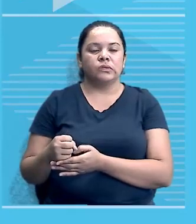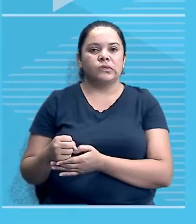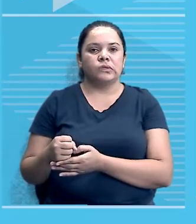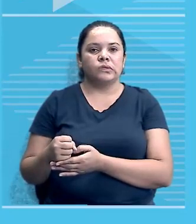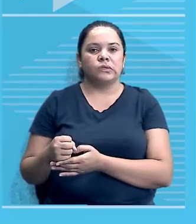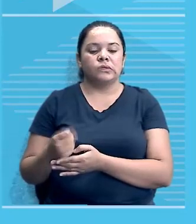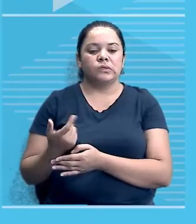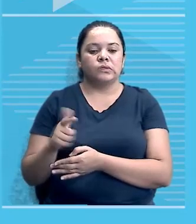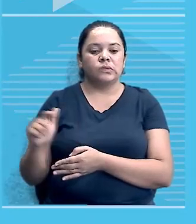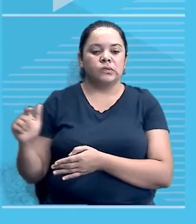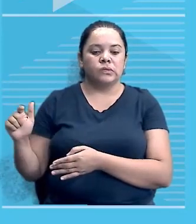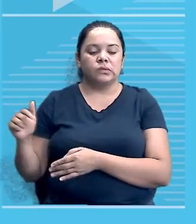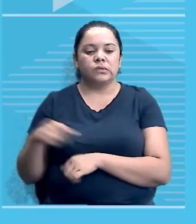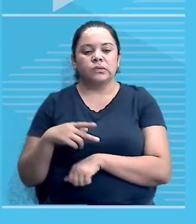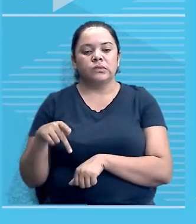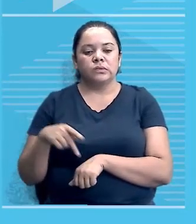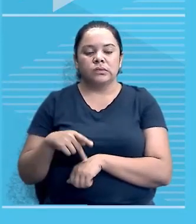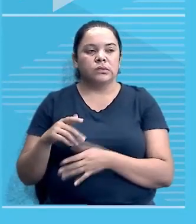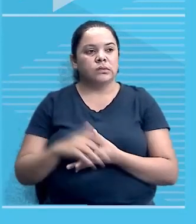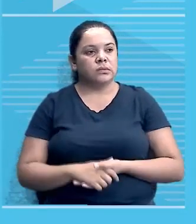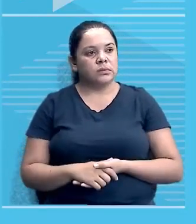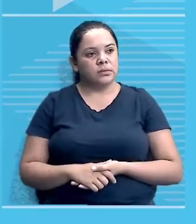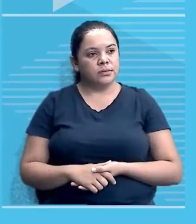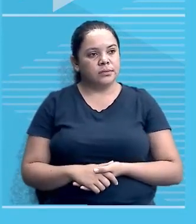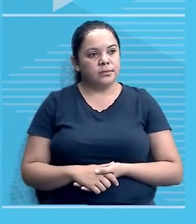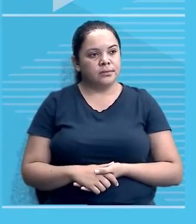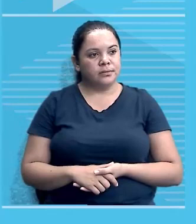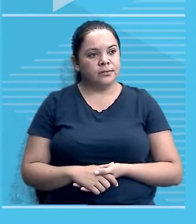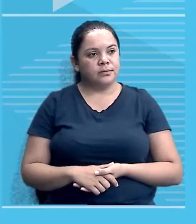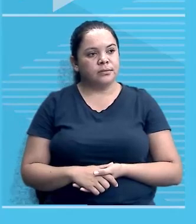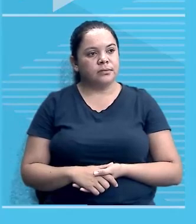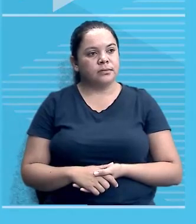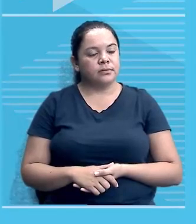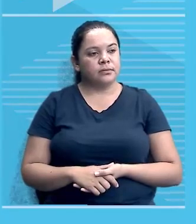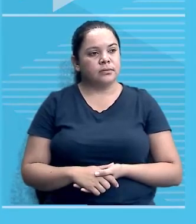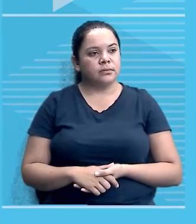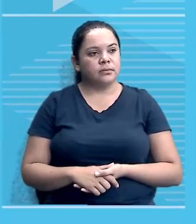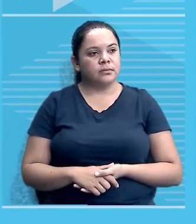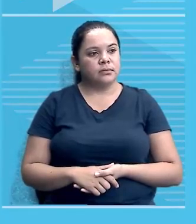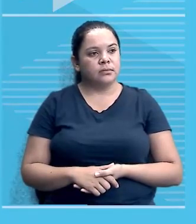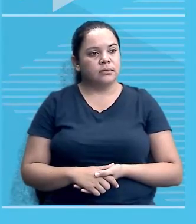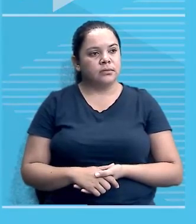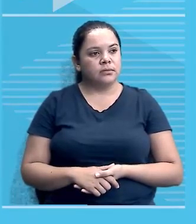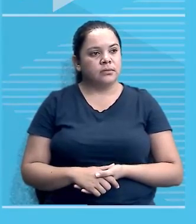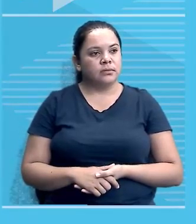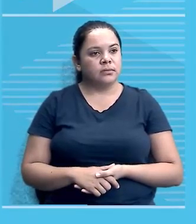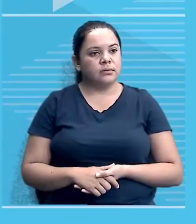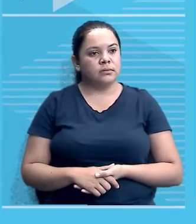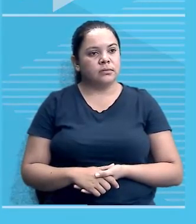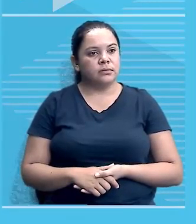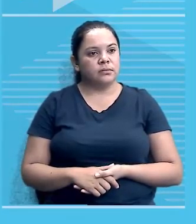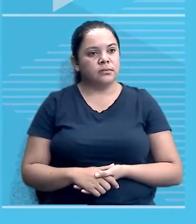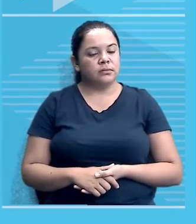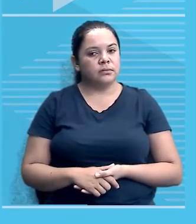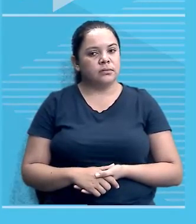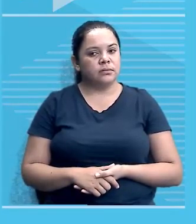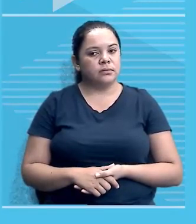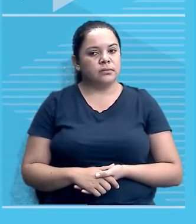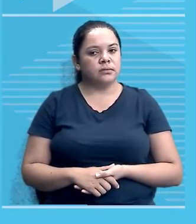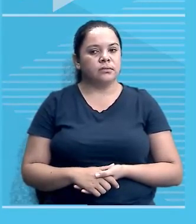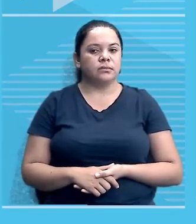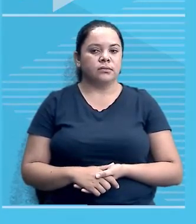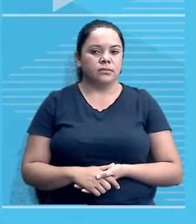Então, meus queridos, essa Guerra Fria, que polarizou o mundo em blocos de influência capitalista e socialista,